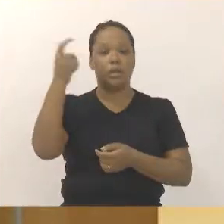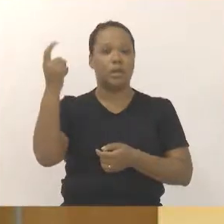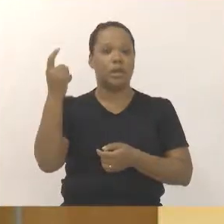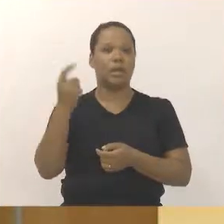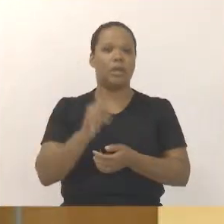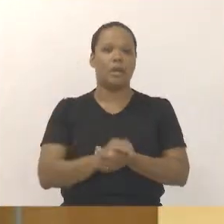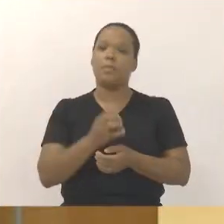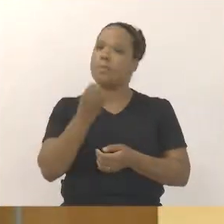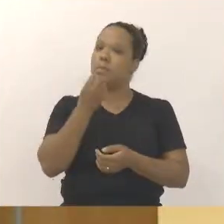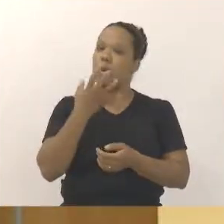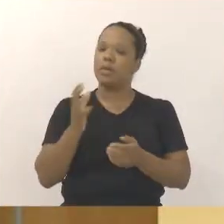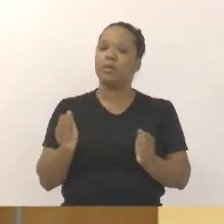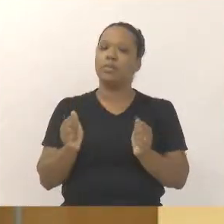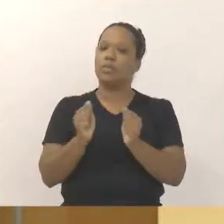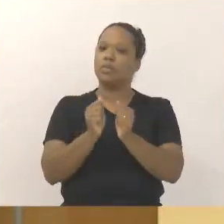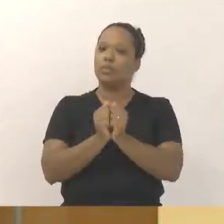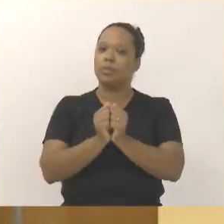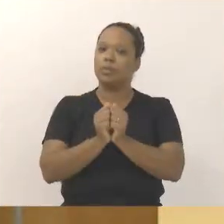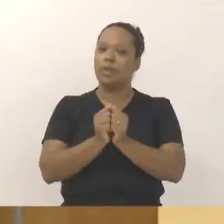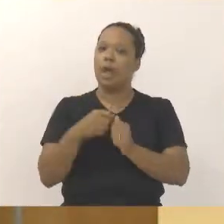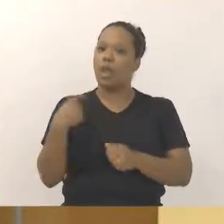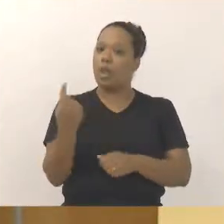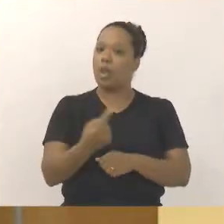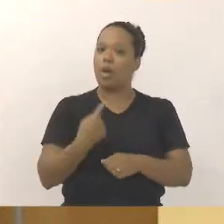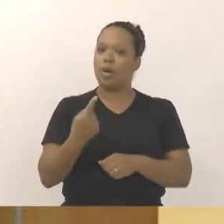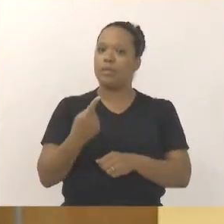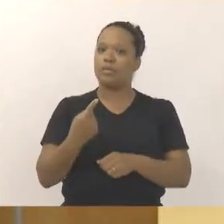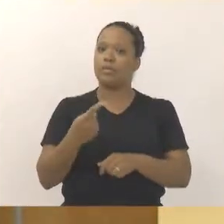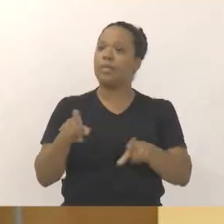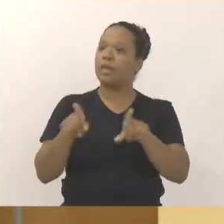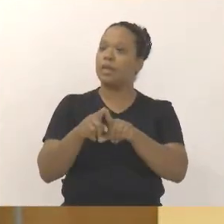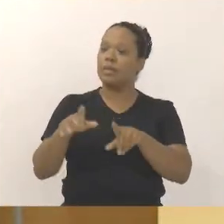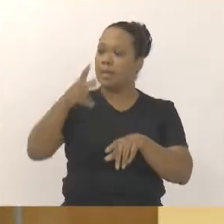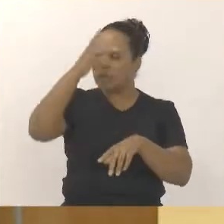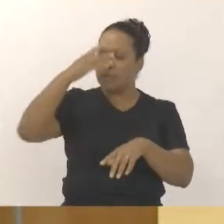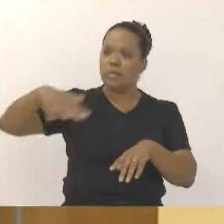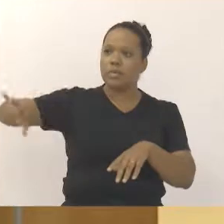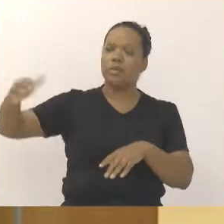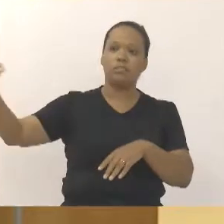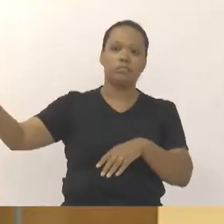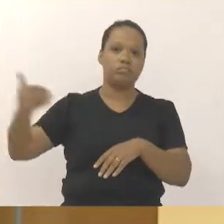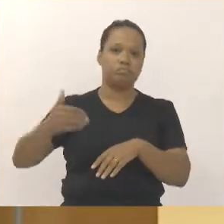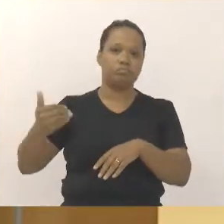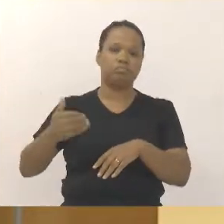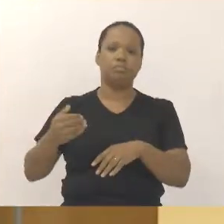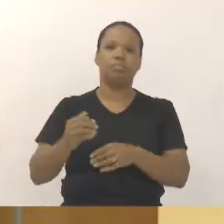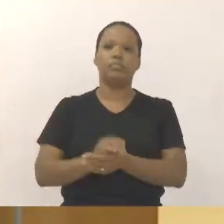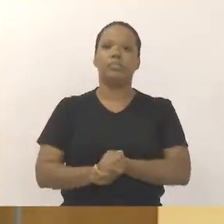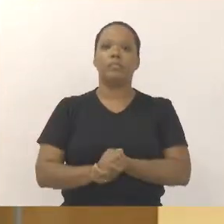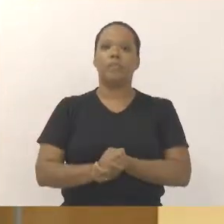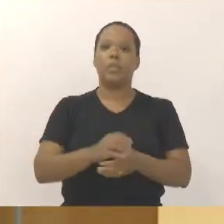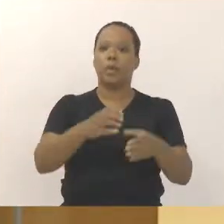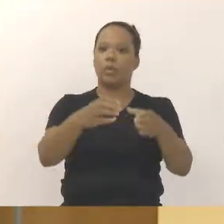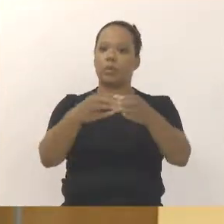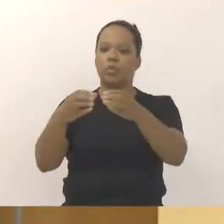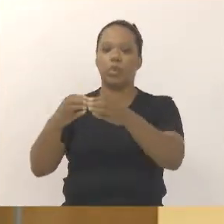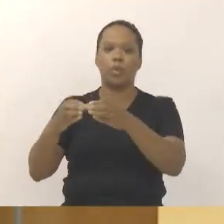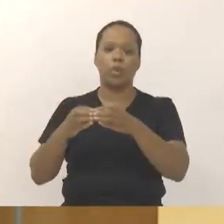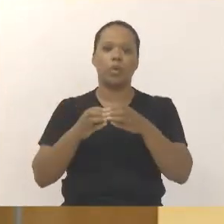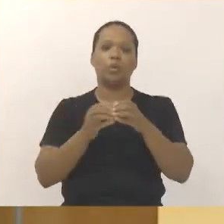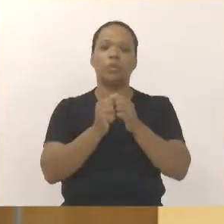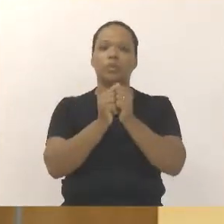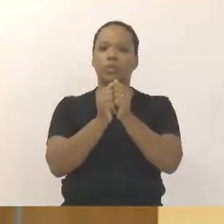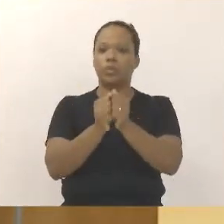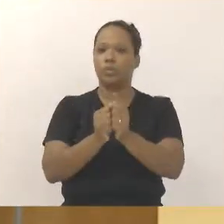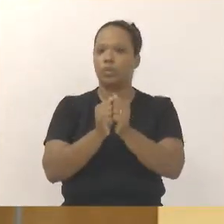boas, somar as nossas, e daquelas pessoas que participaram, de todos os órgãos que participaram junto e